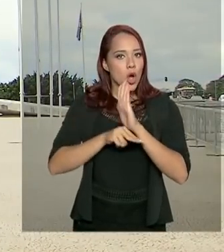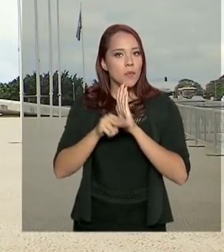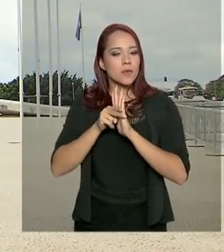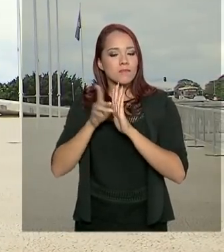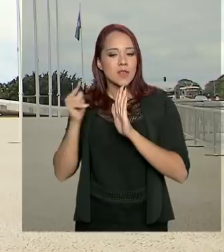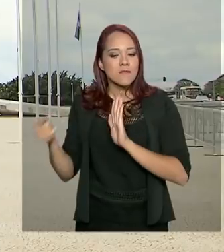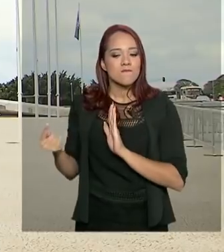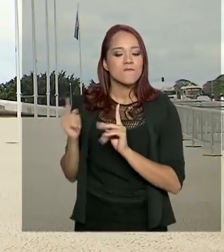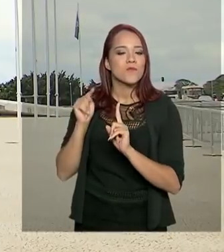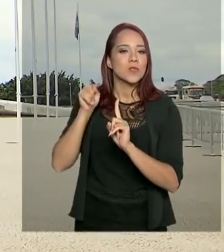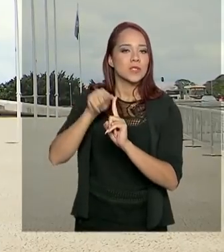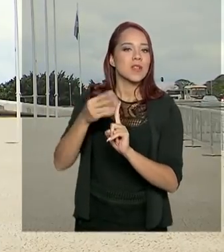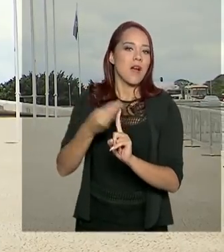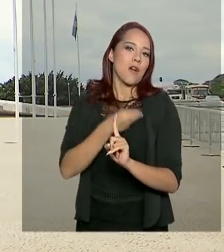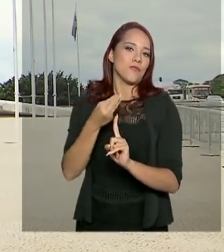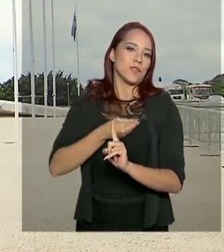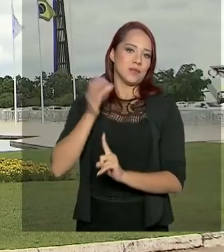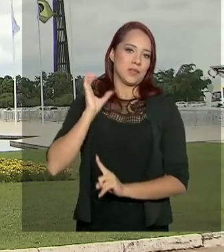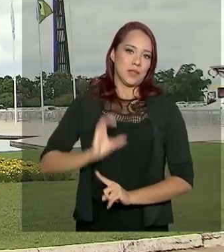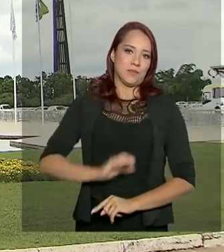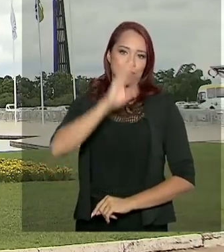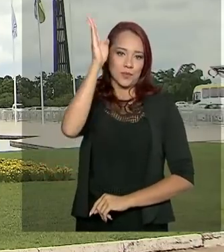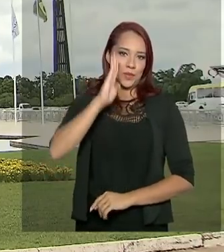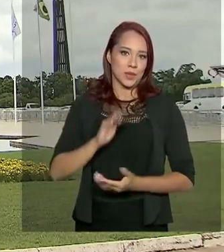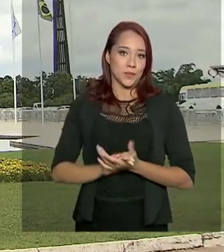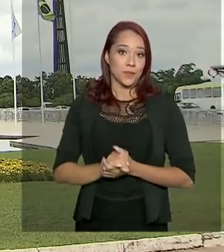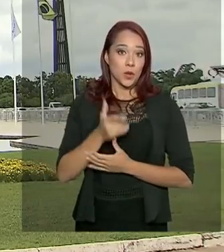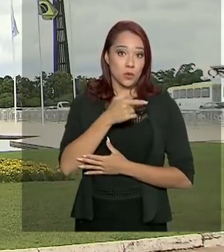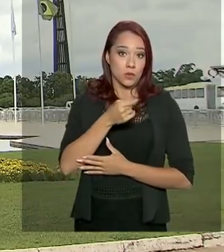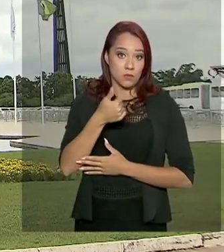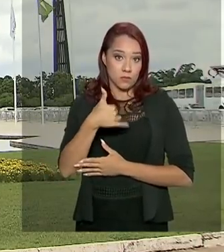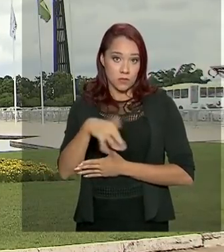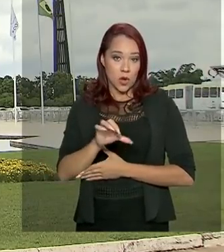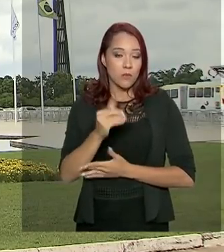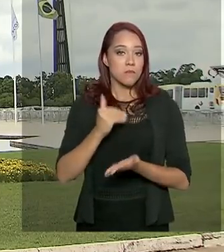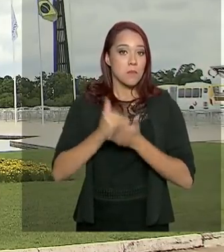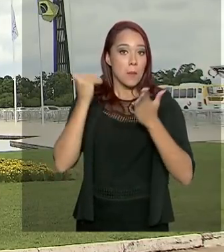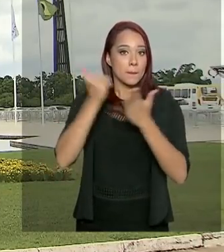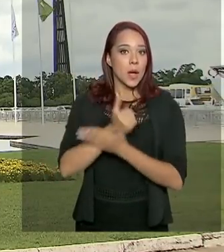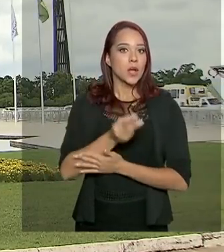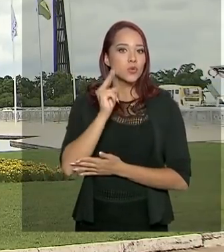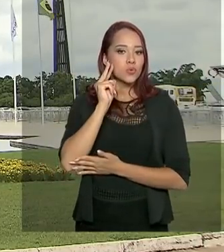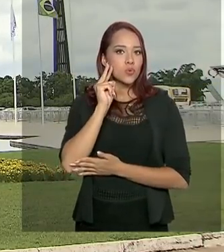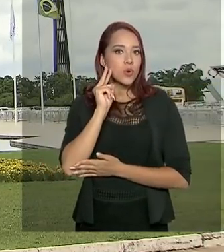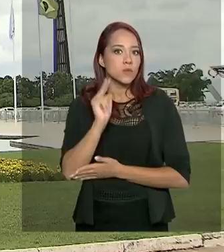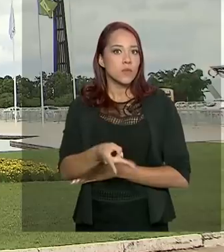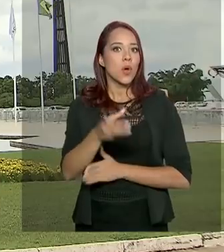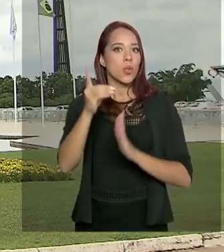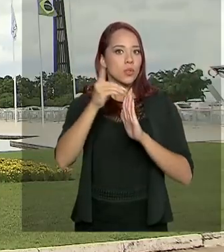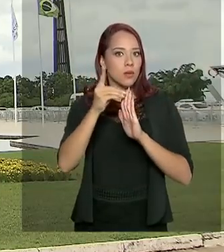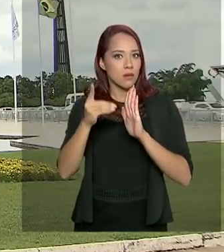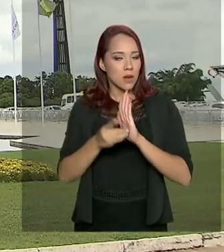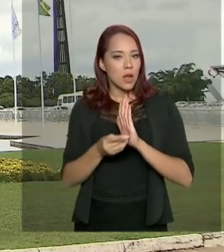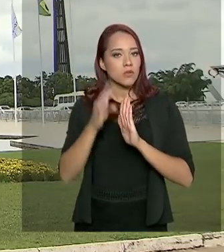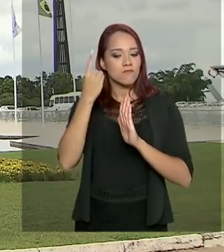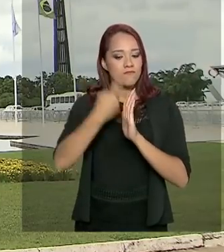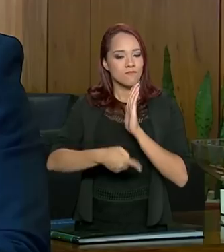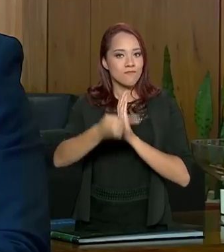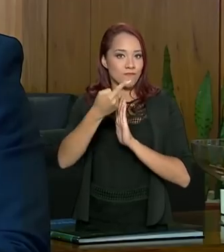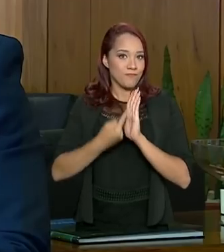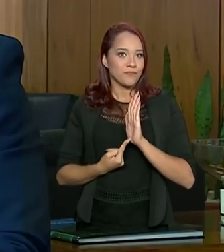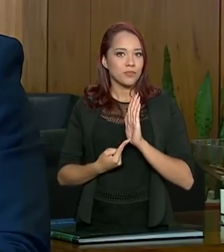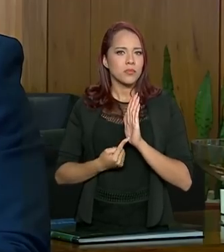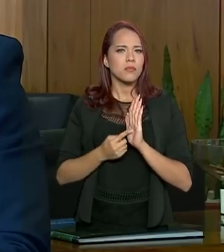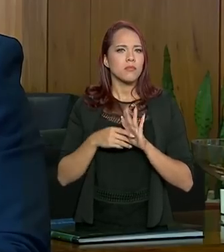diretamente na vida do cidadão. Em 2019, mais de 2 mil decretos foram revogados.